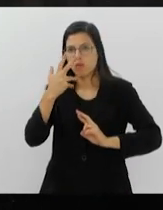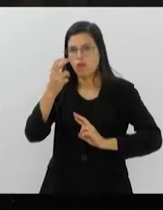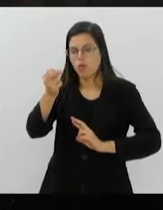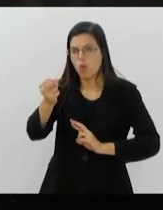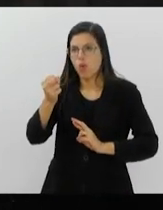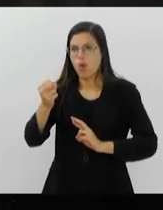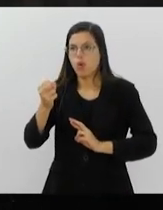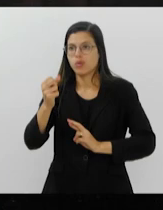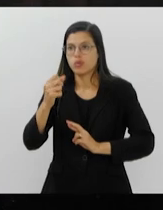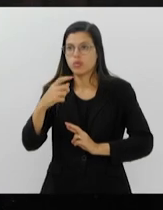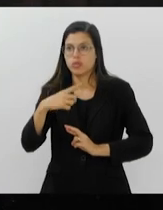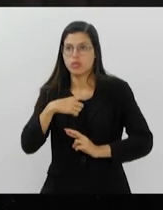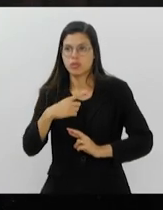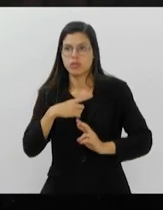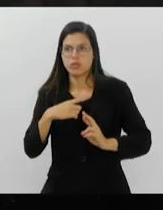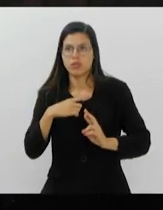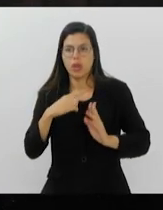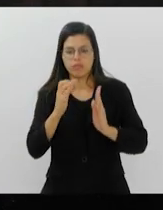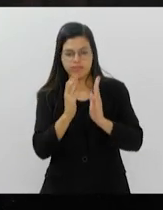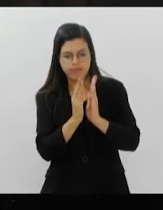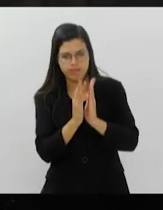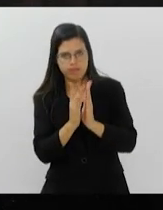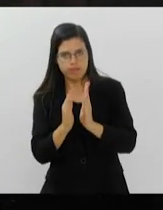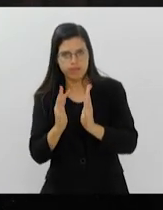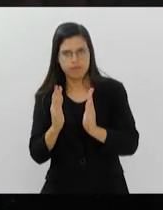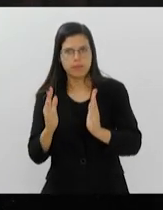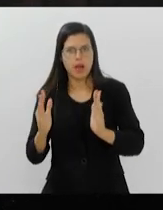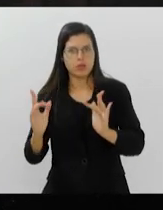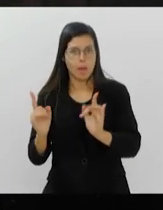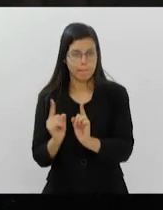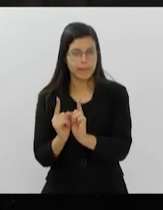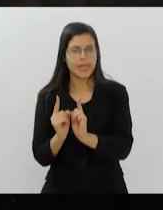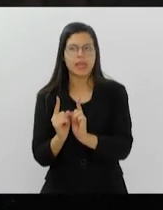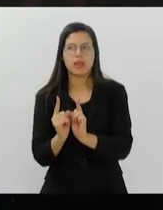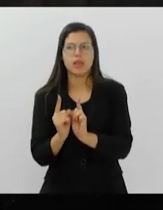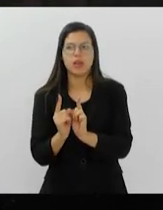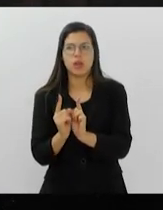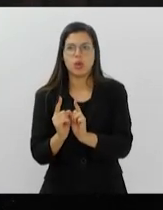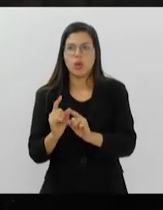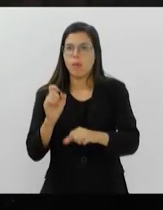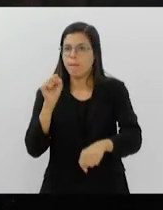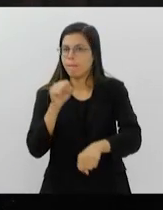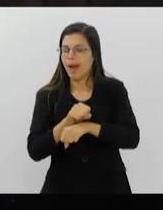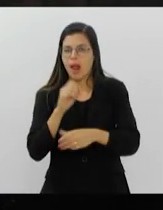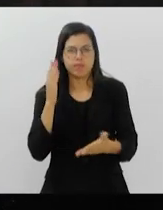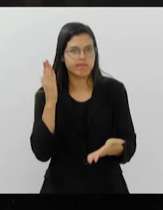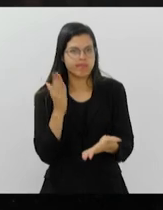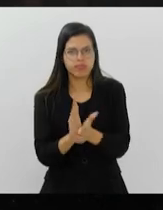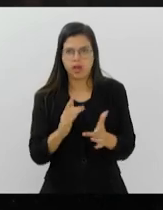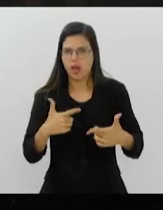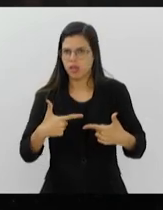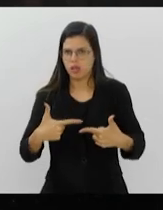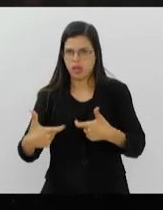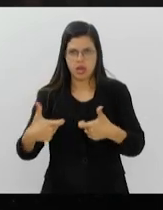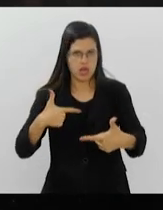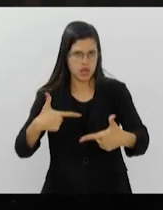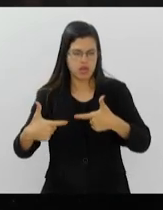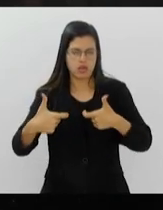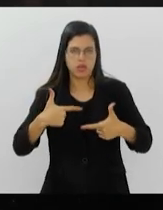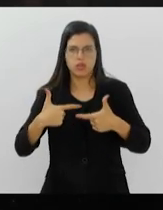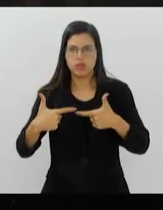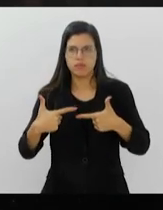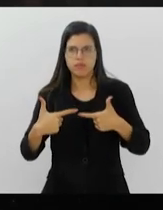possa ter no curtíssimo prazo um cessar-fogo para que